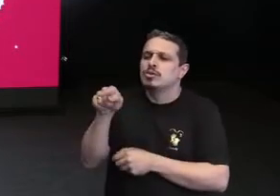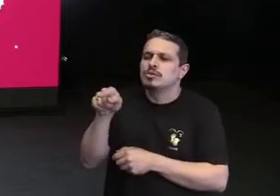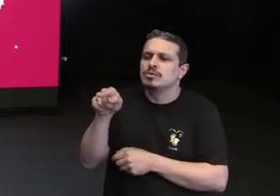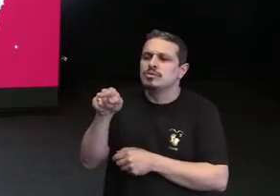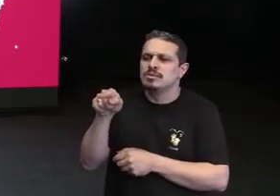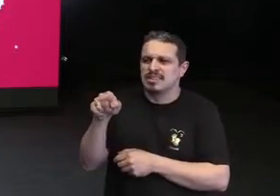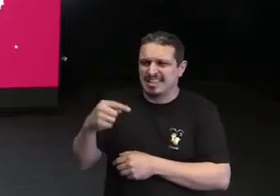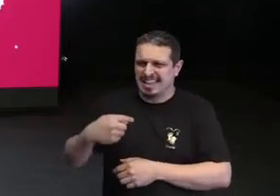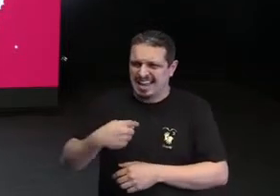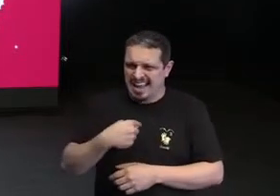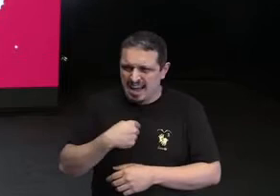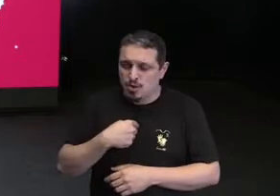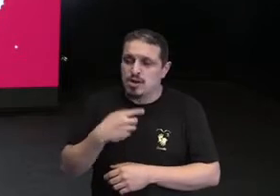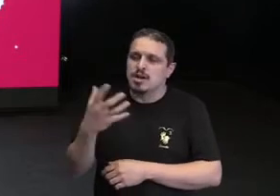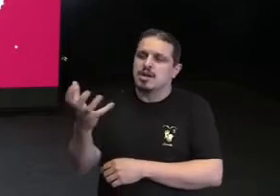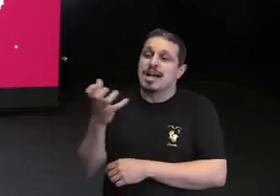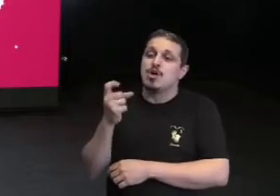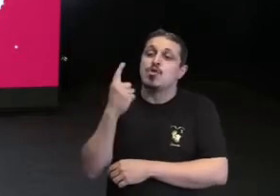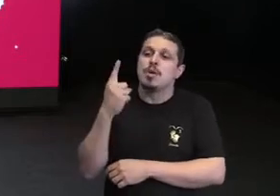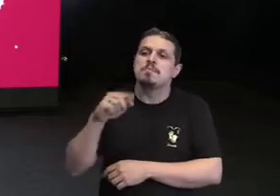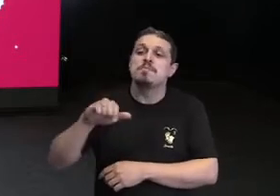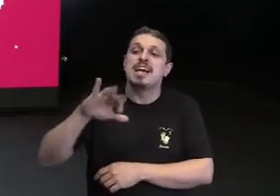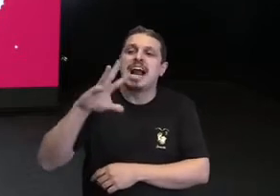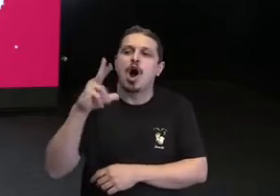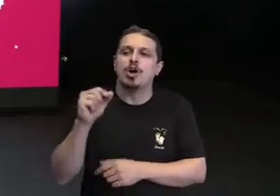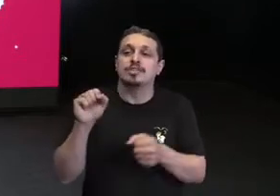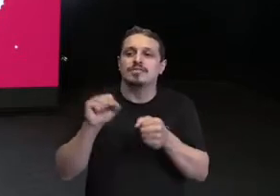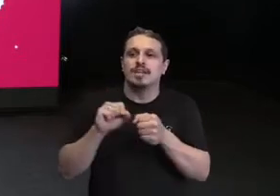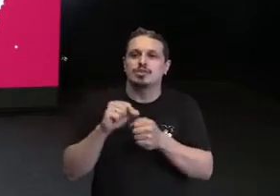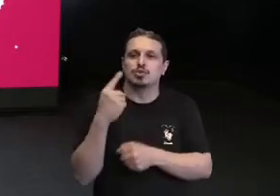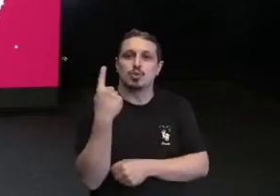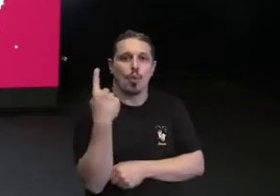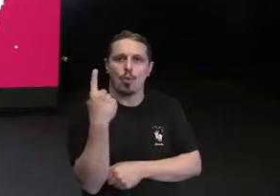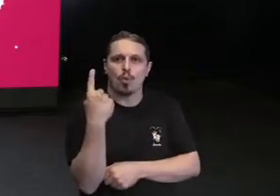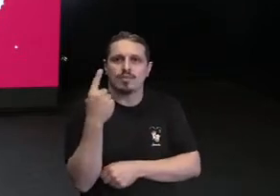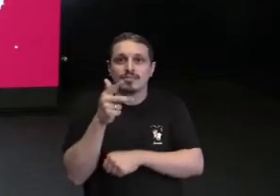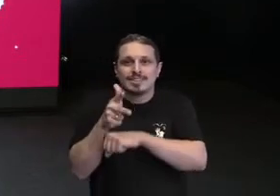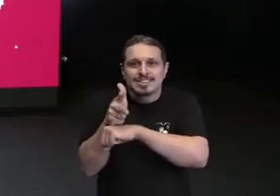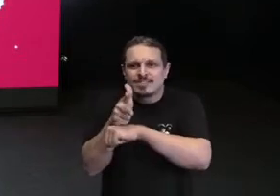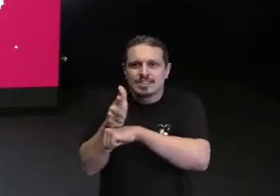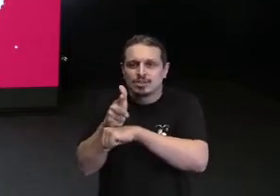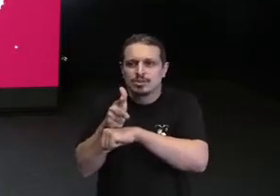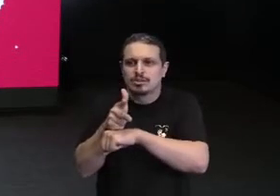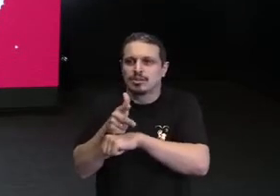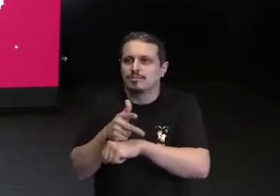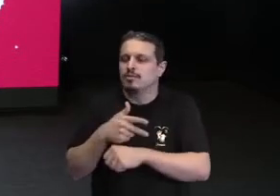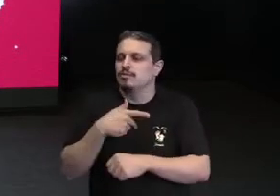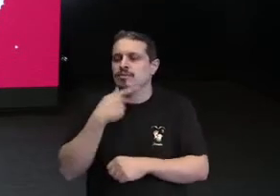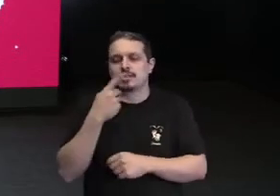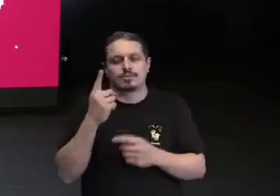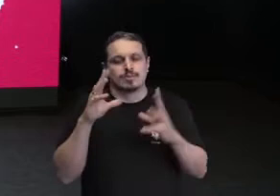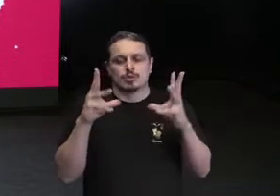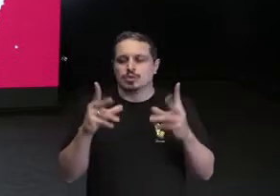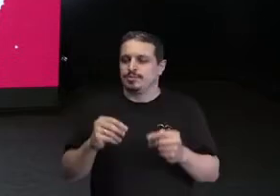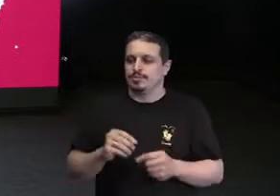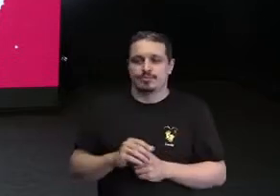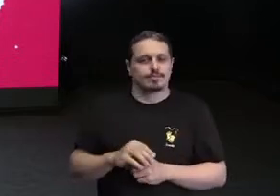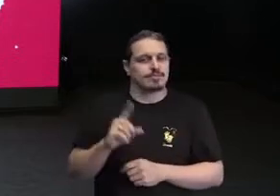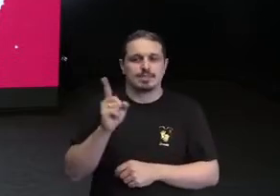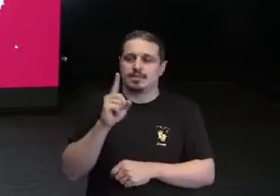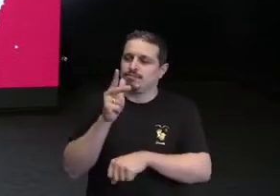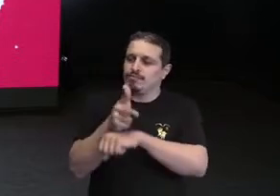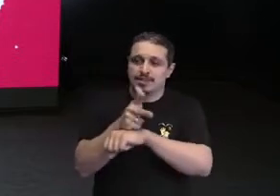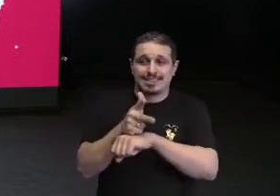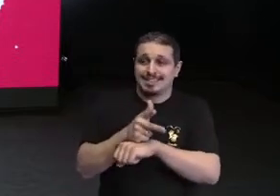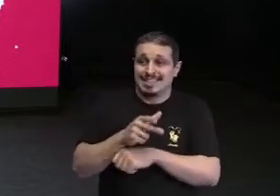milhão para fazer meu primeiro filme. Ela pegou o rio e falou assim, olha, Valter, o cinema não é bem assim. Então, o eu posso te dar? Eu posso